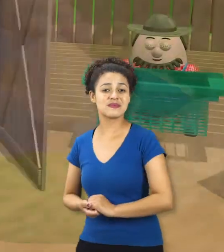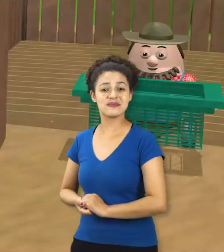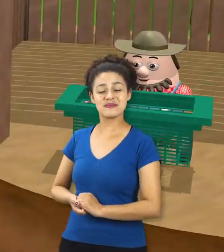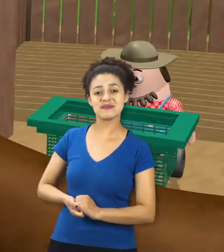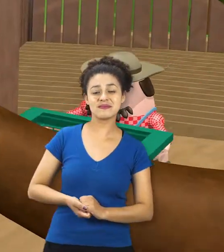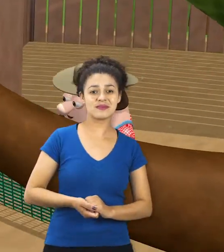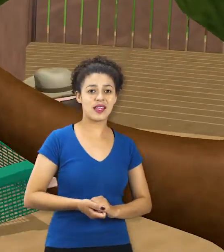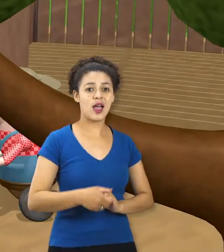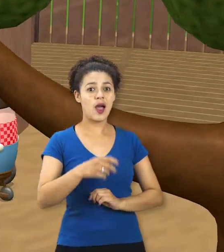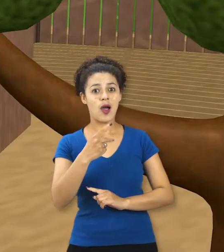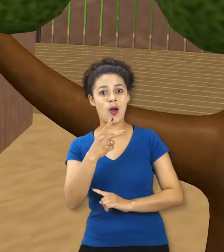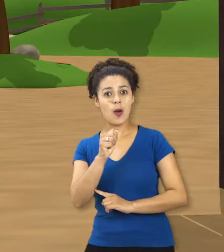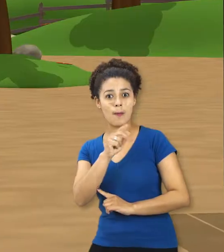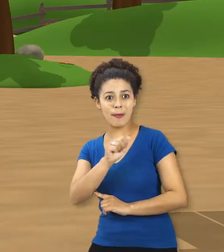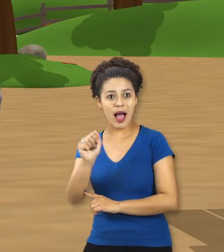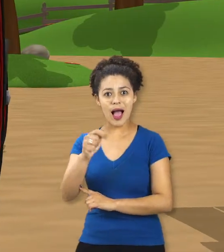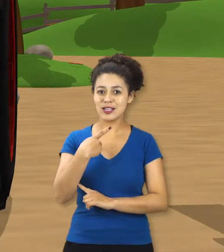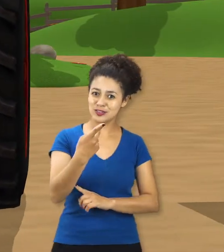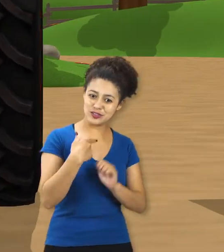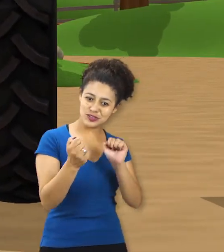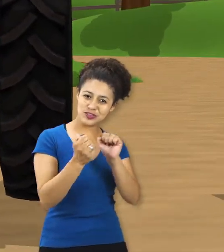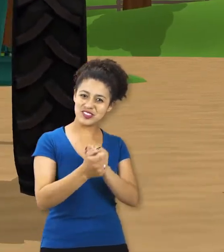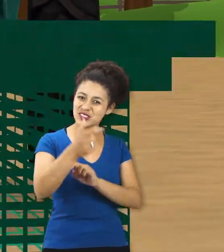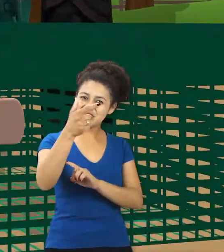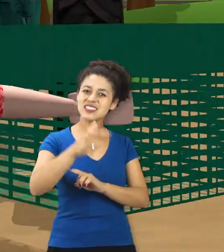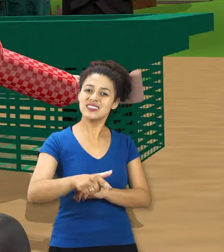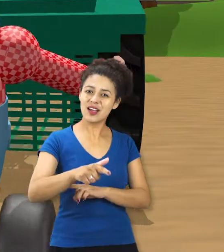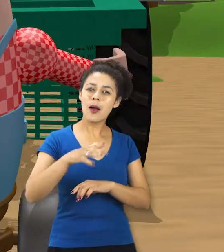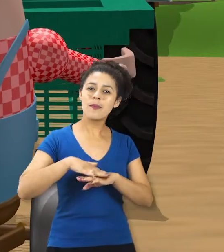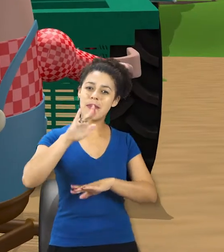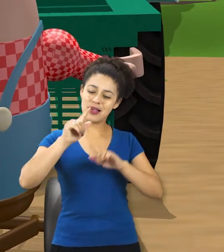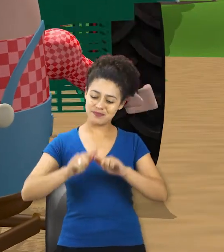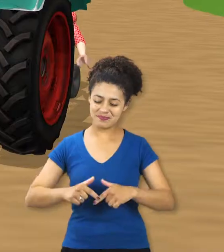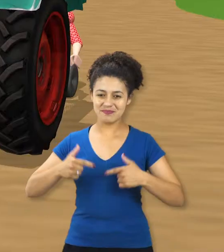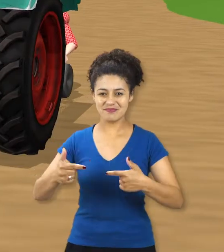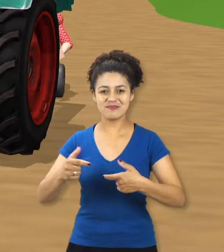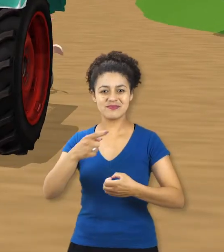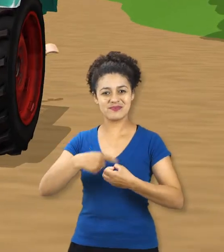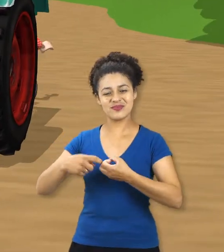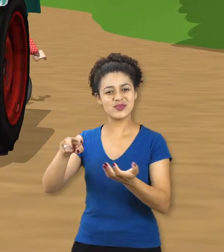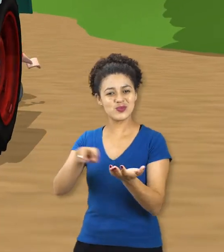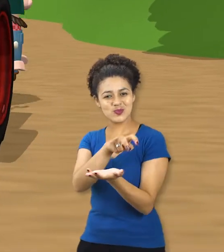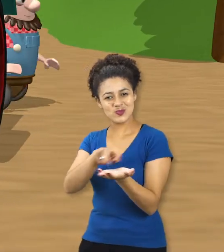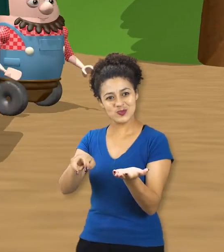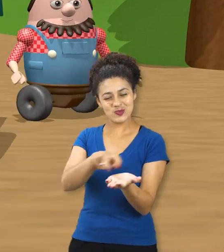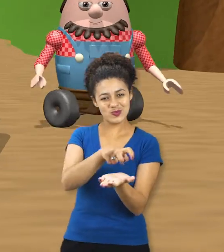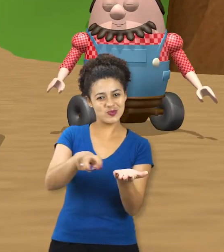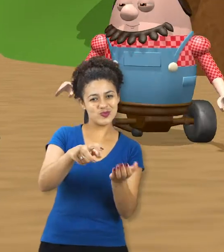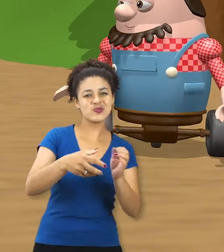Opa! Não é que estamos juntos novamente em mais uma aventura em Rolê Peps?